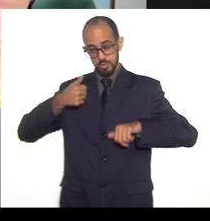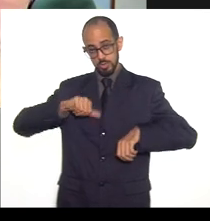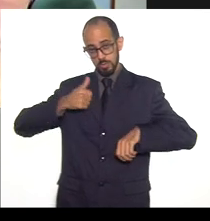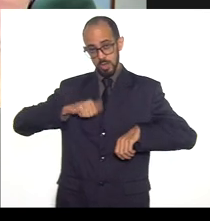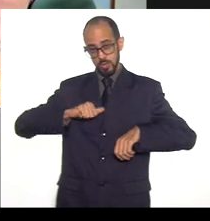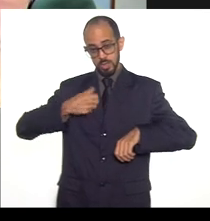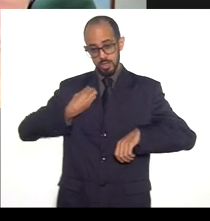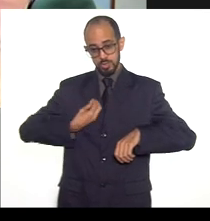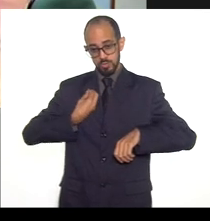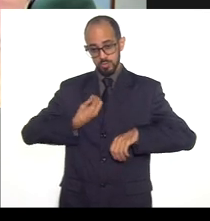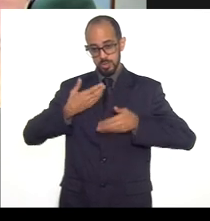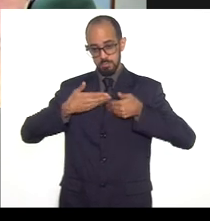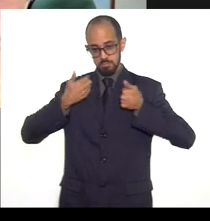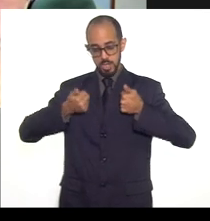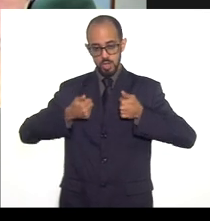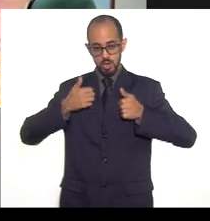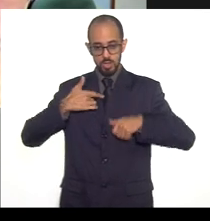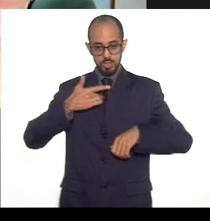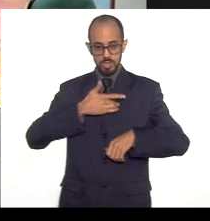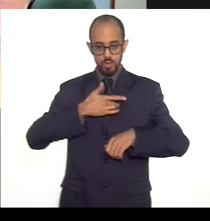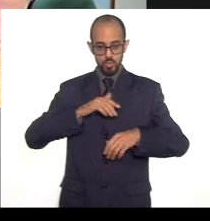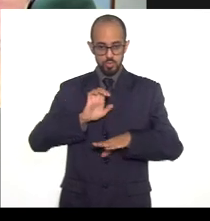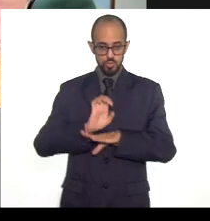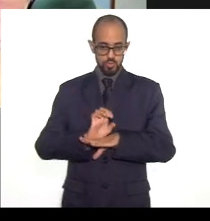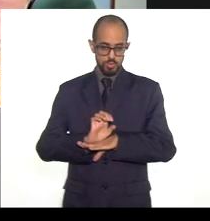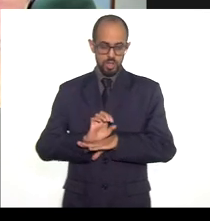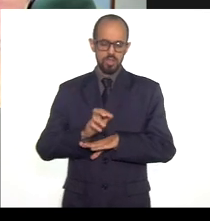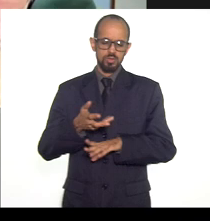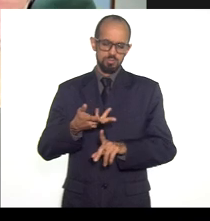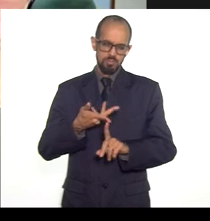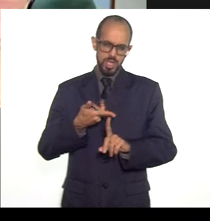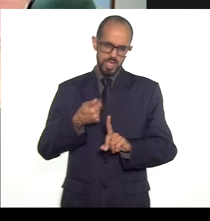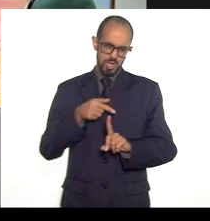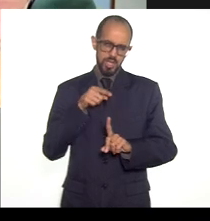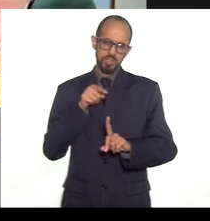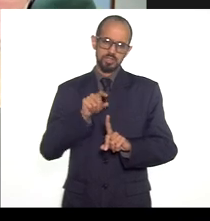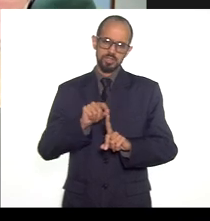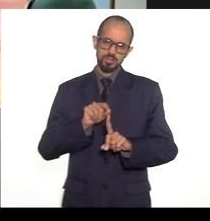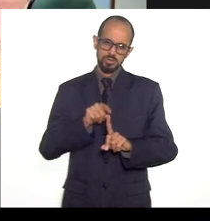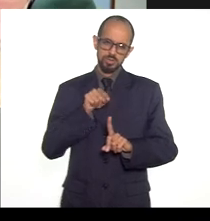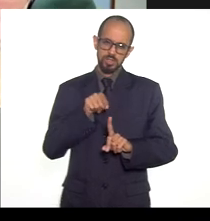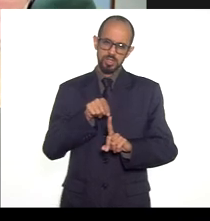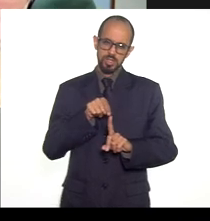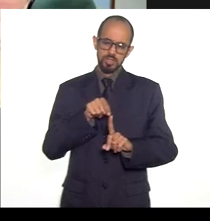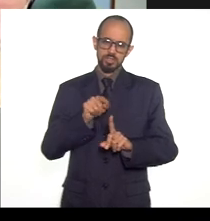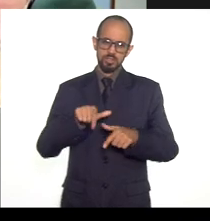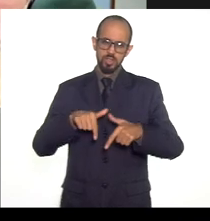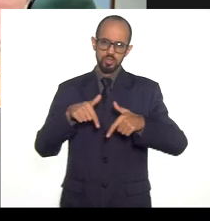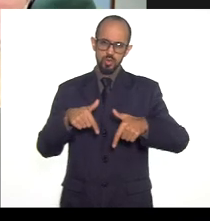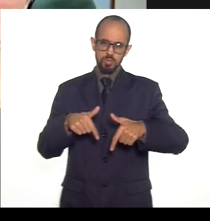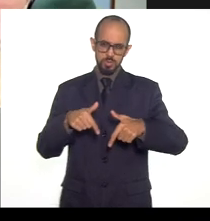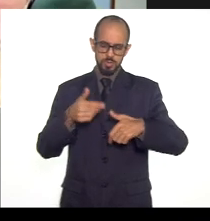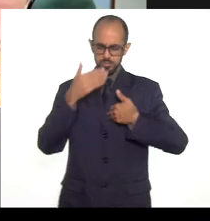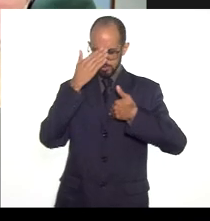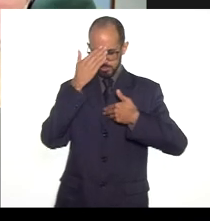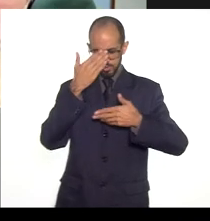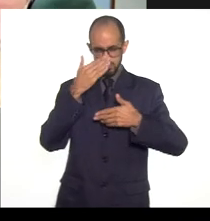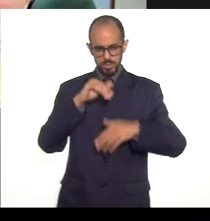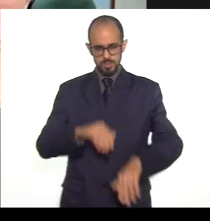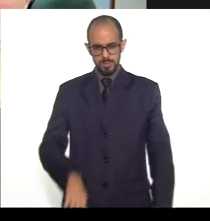melhor na saúde do estado que é merecedor né de todo esse nosso comprometimento obrigada